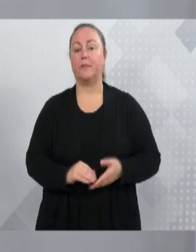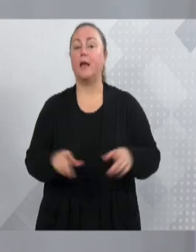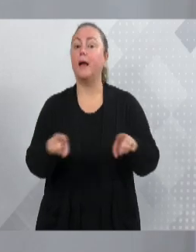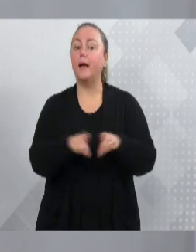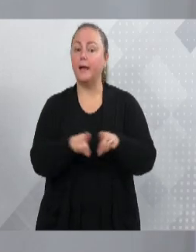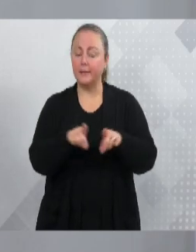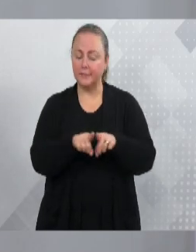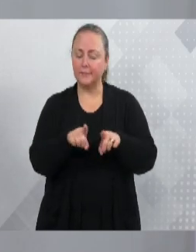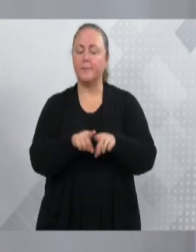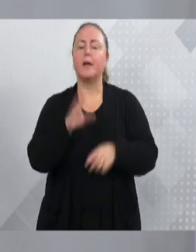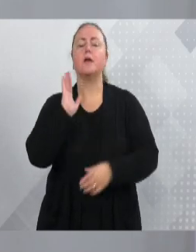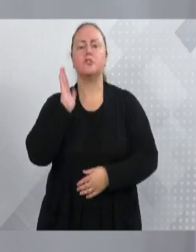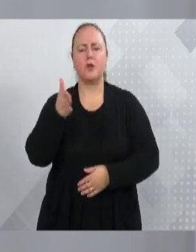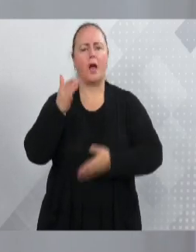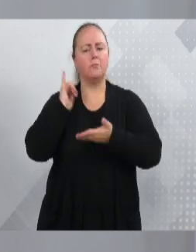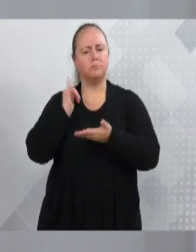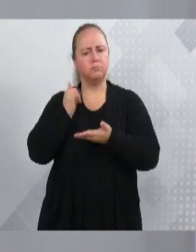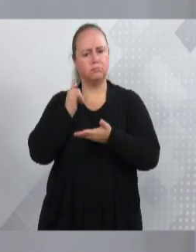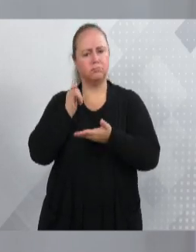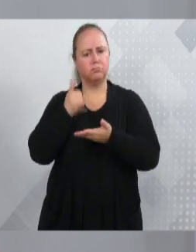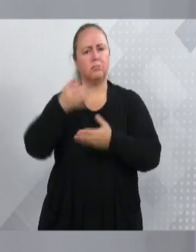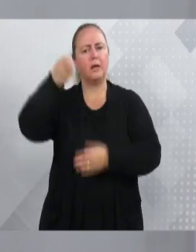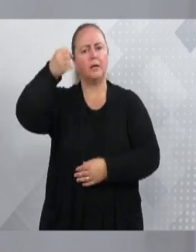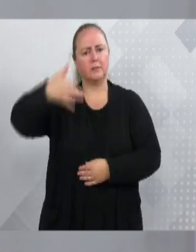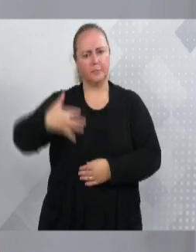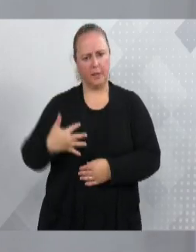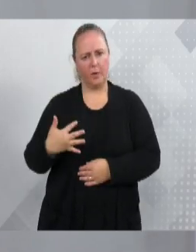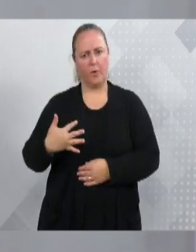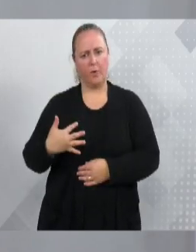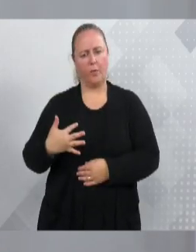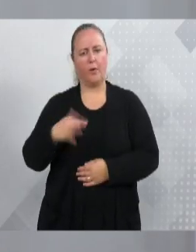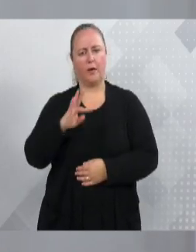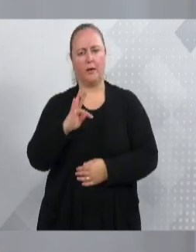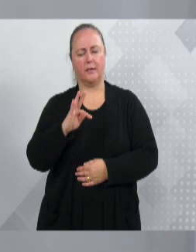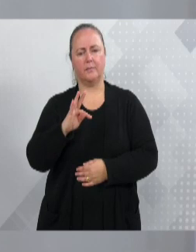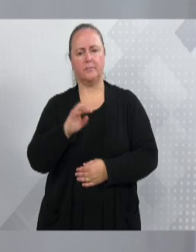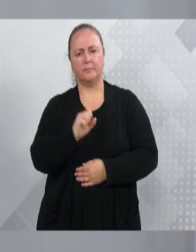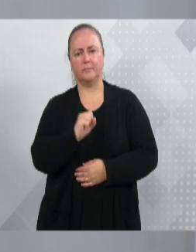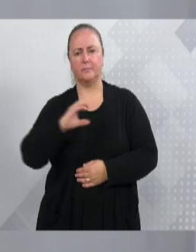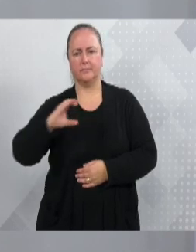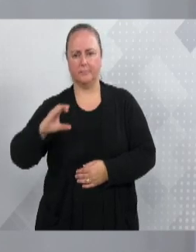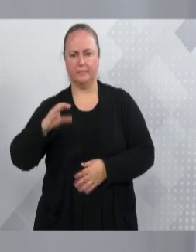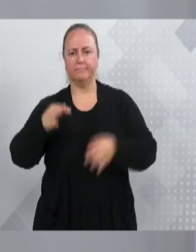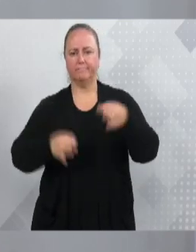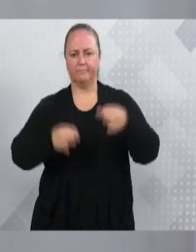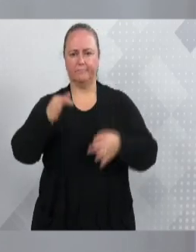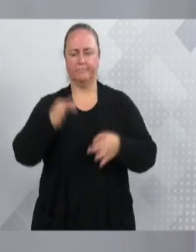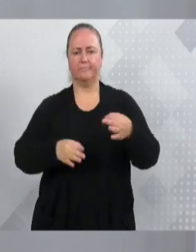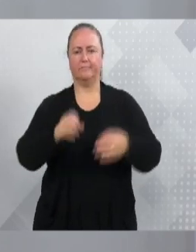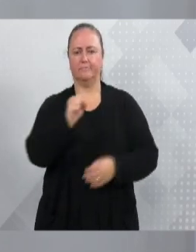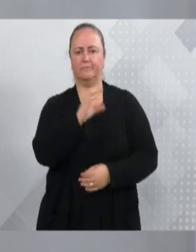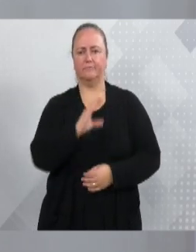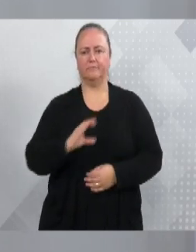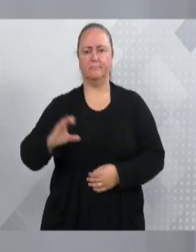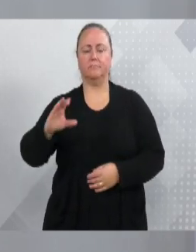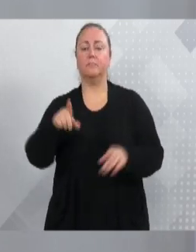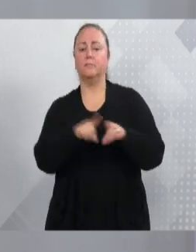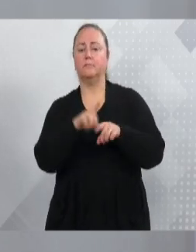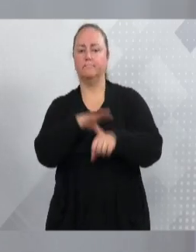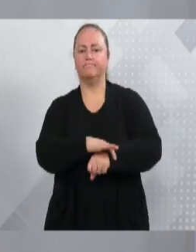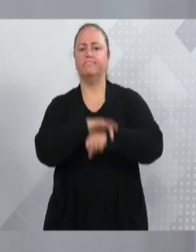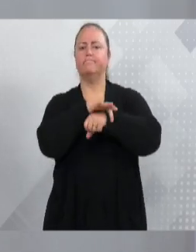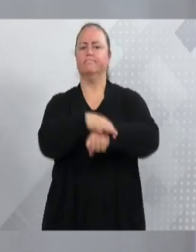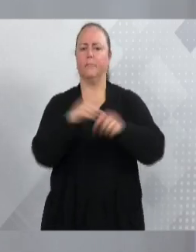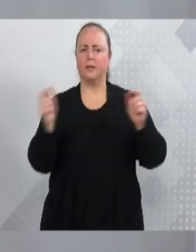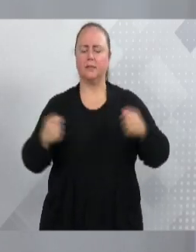jurisprudência do nosso Tribunal de Santa Catarina, tendo em vista que atualmente é algo necessário para garantir, inclusive, o bem-estar do